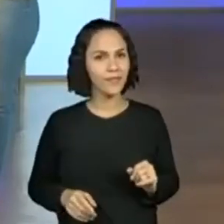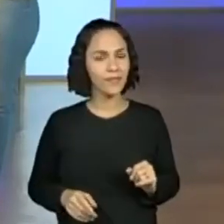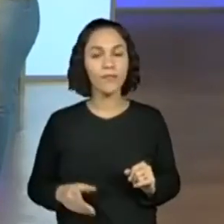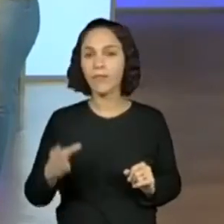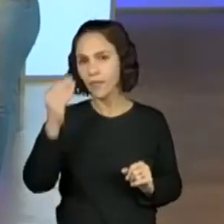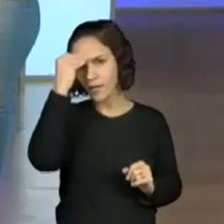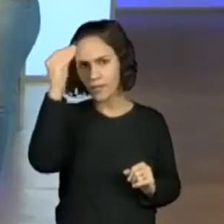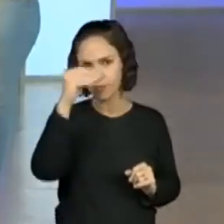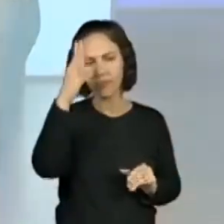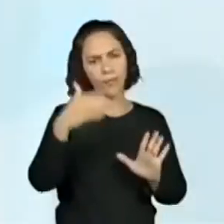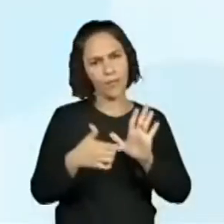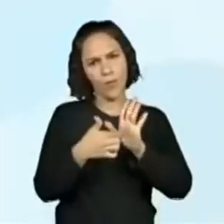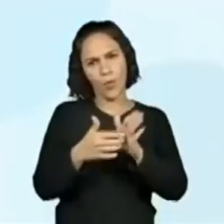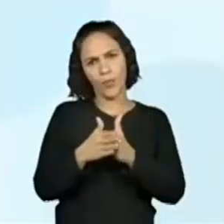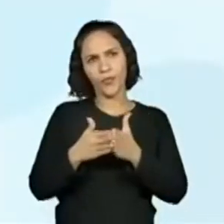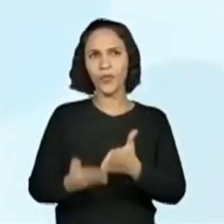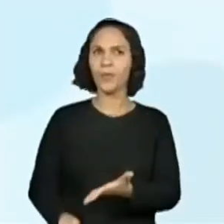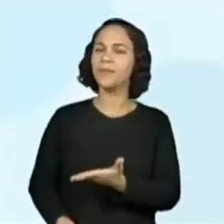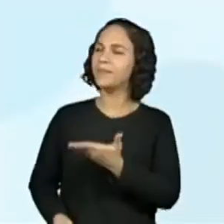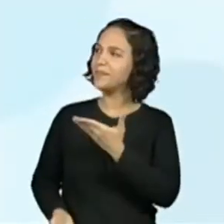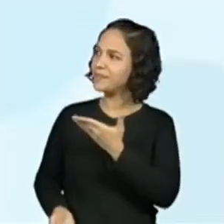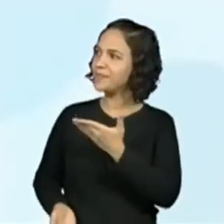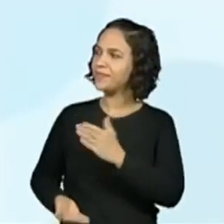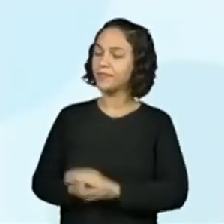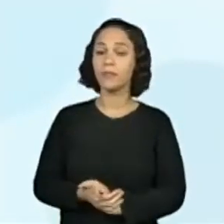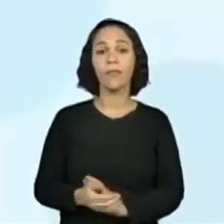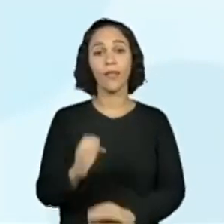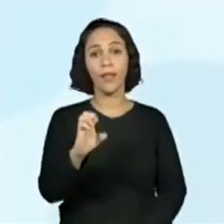Oráculo, coloca a habilidade para mim na telinha. Opa!